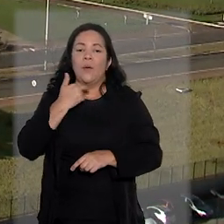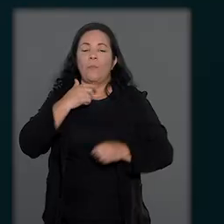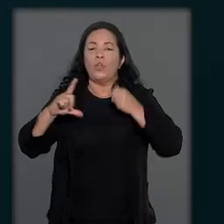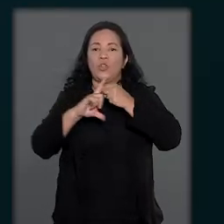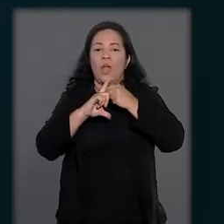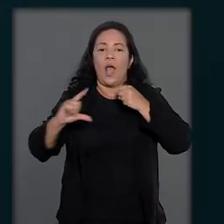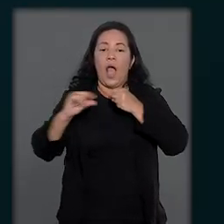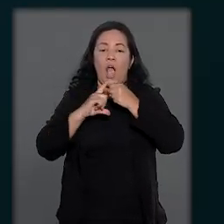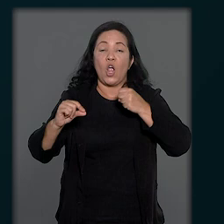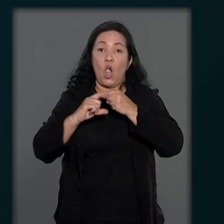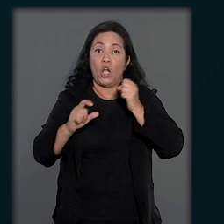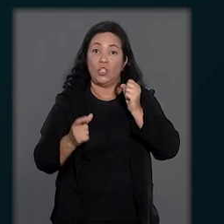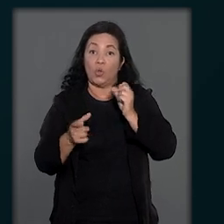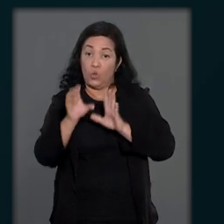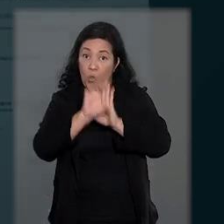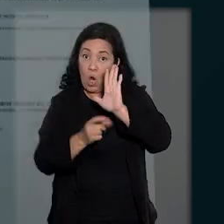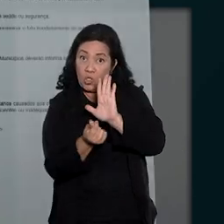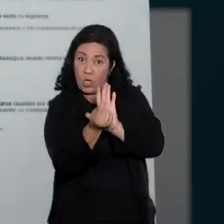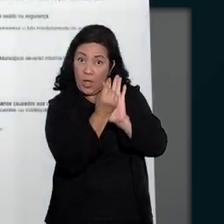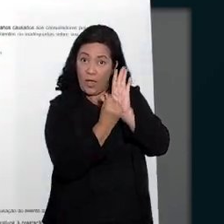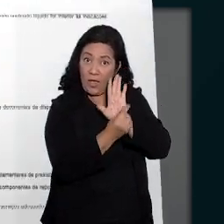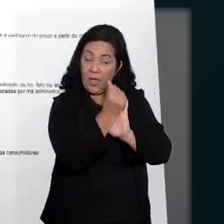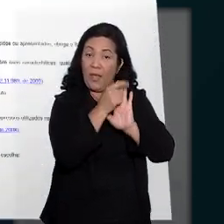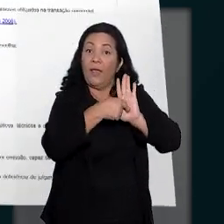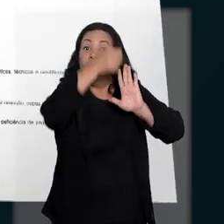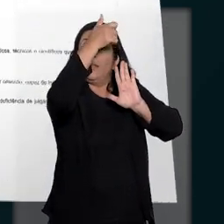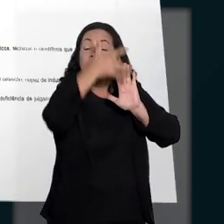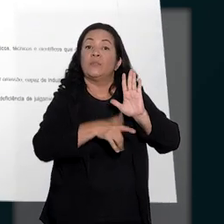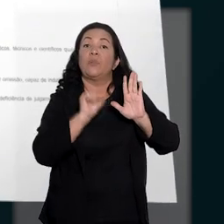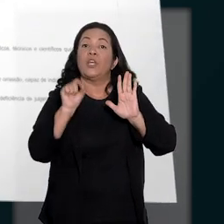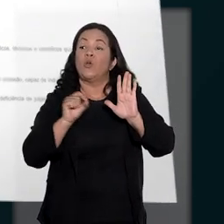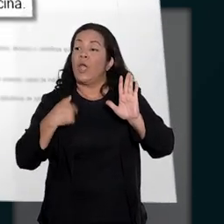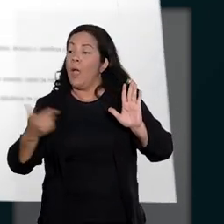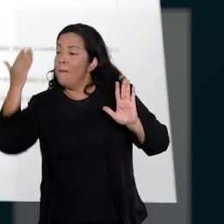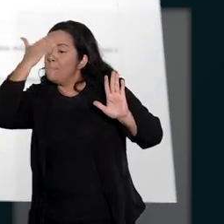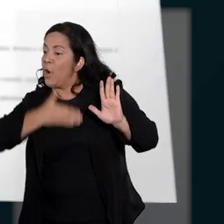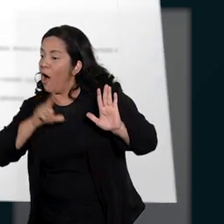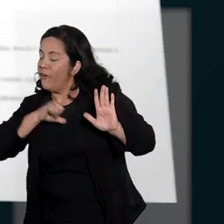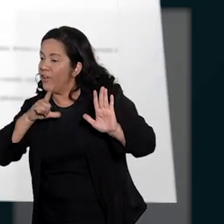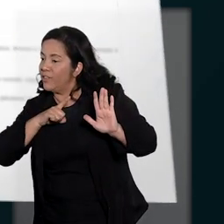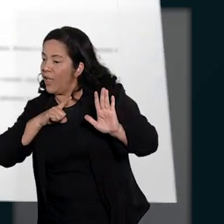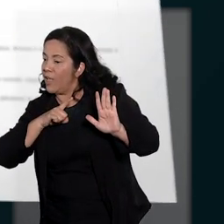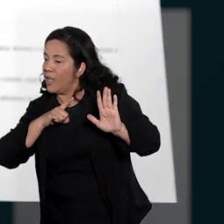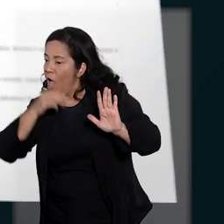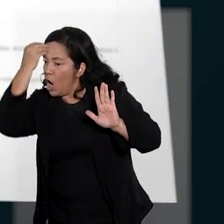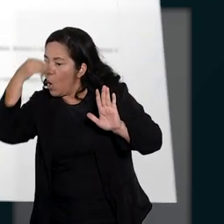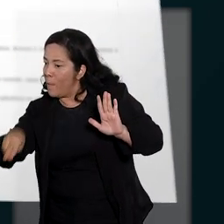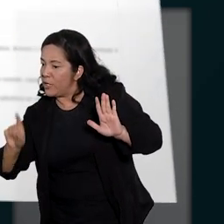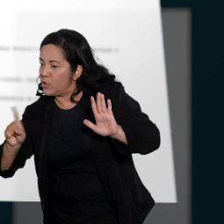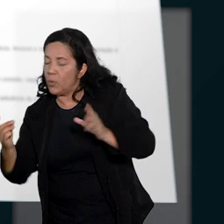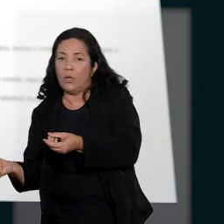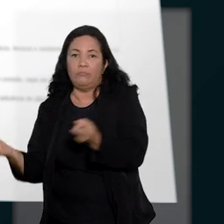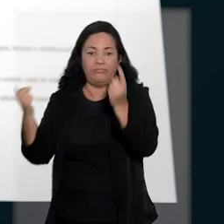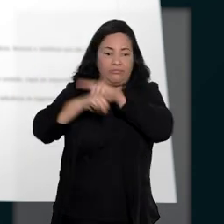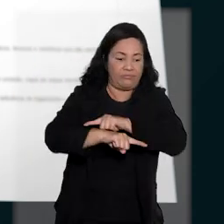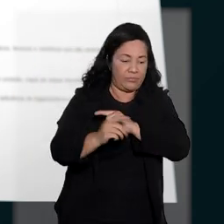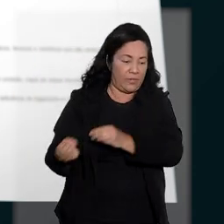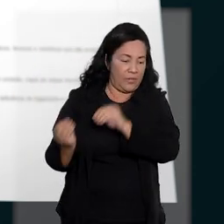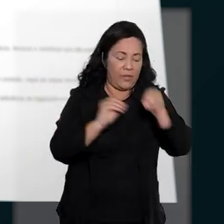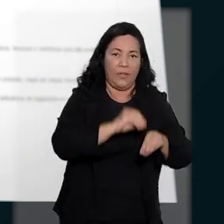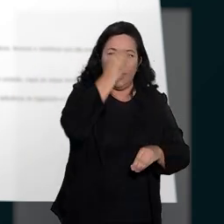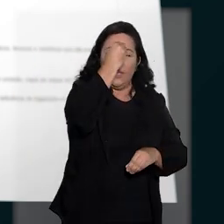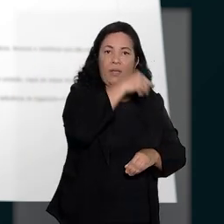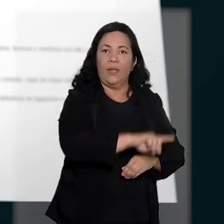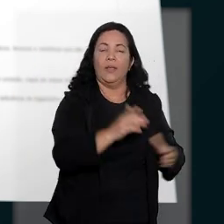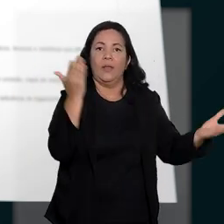aplicar artigo do Código de Defesa do Consumidor que prevê a inversão do ônus da prova sobre a correção da informação publicitária